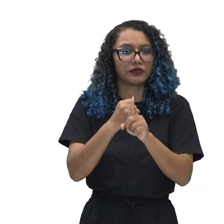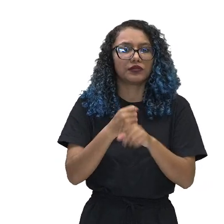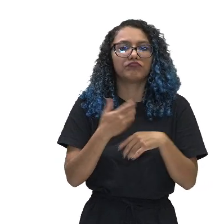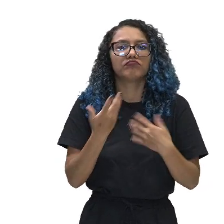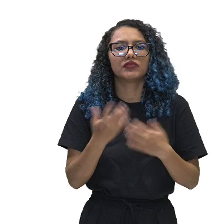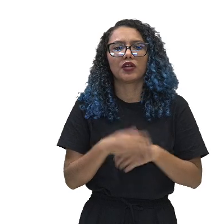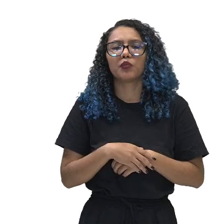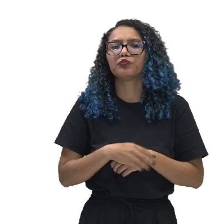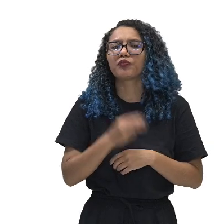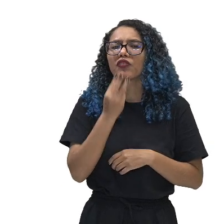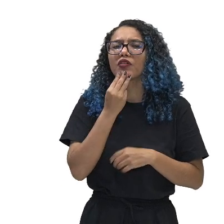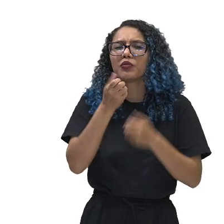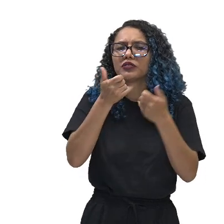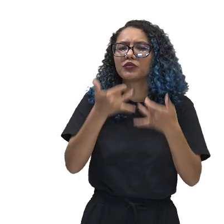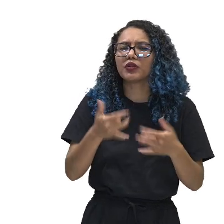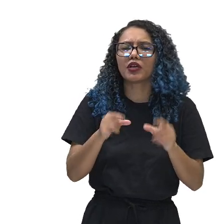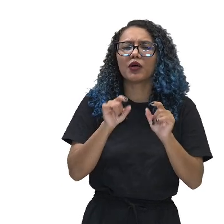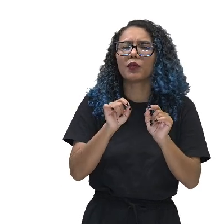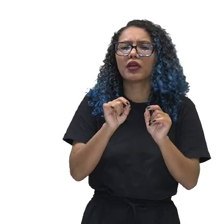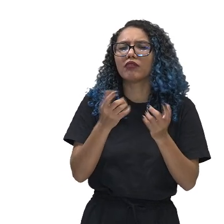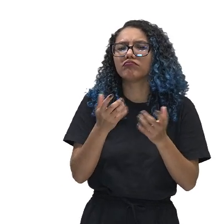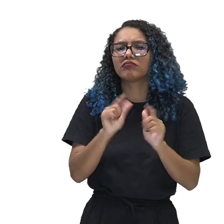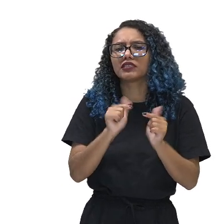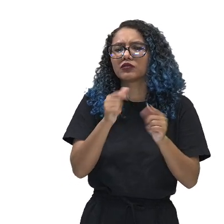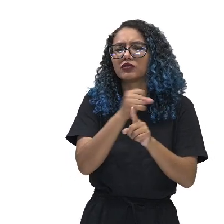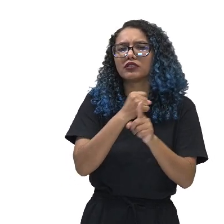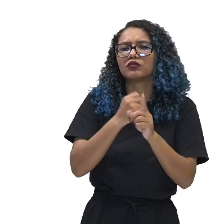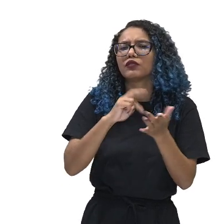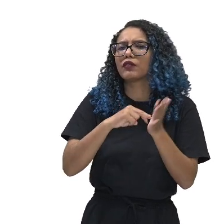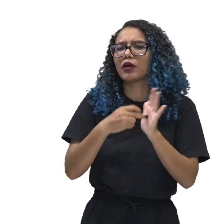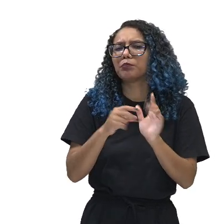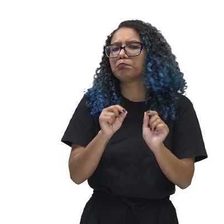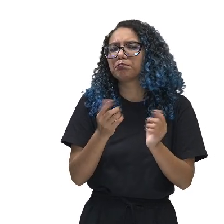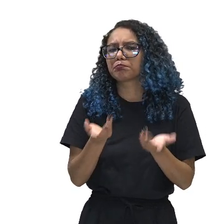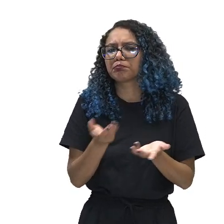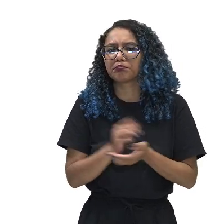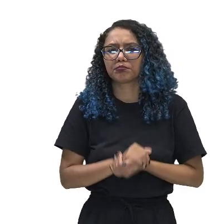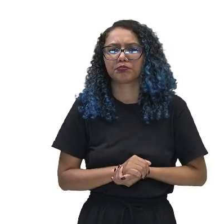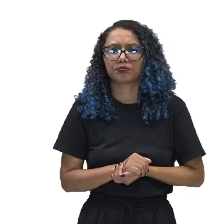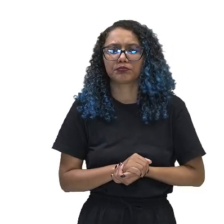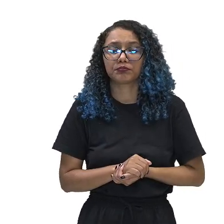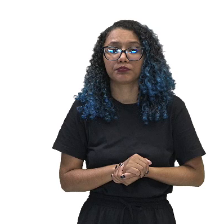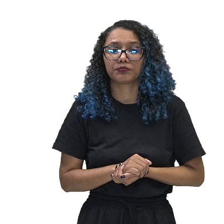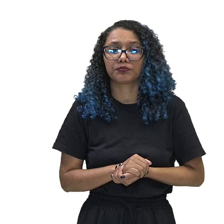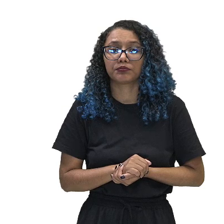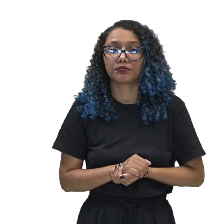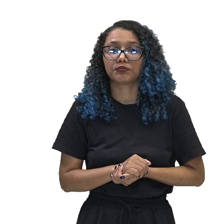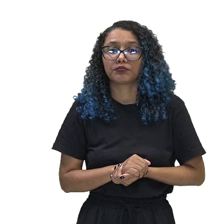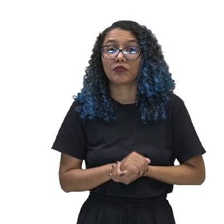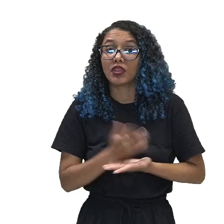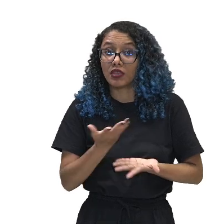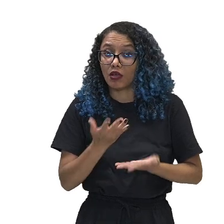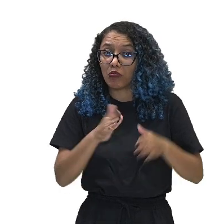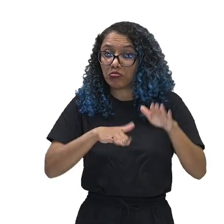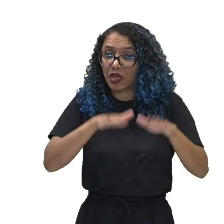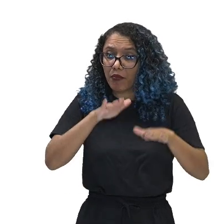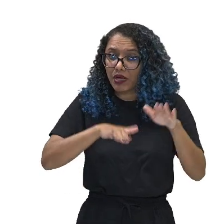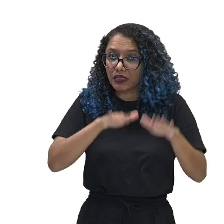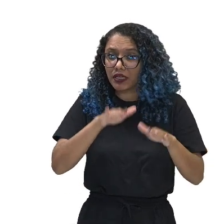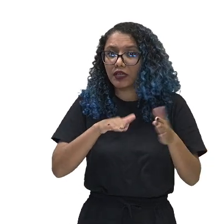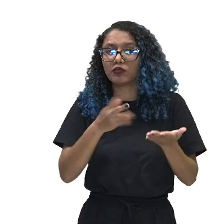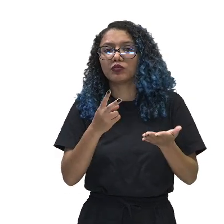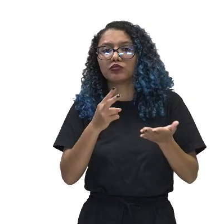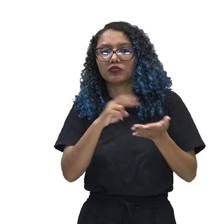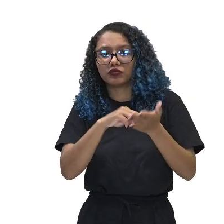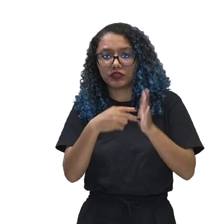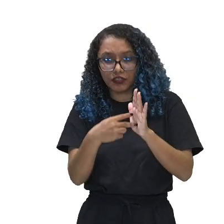a ação social significa uma ação que, quanto ao seu sentido, visado pelo agente